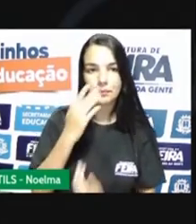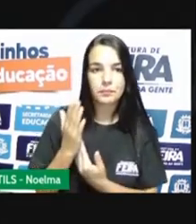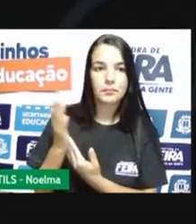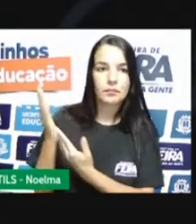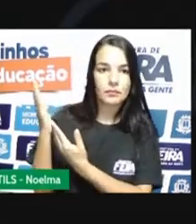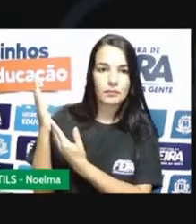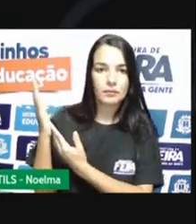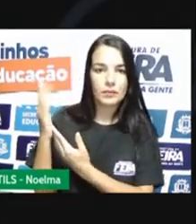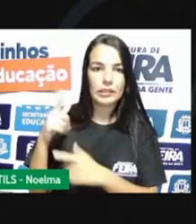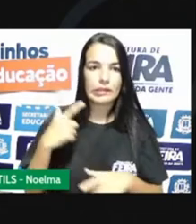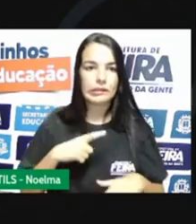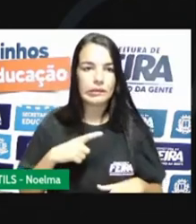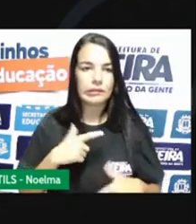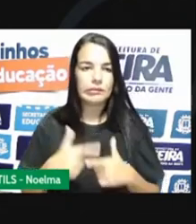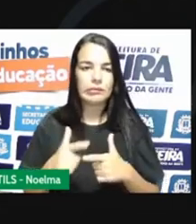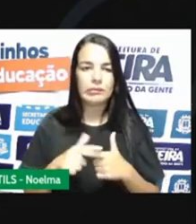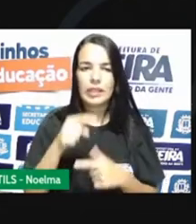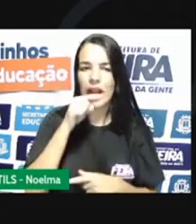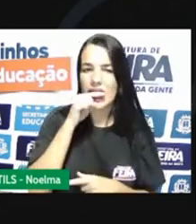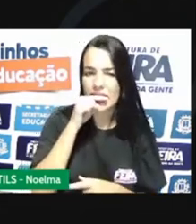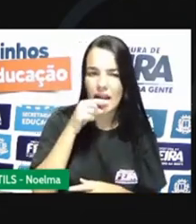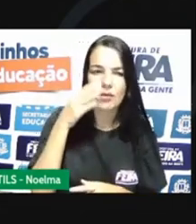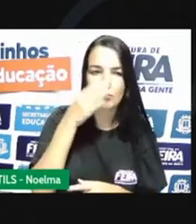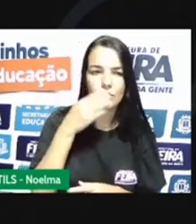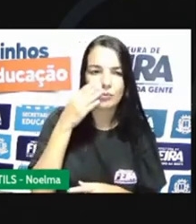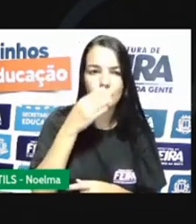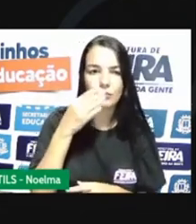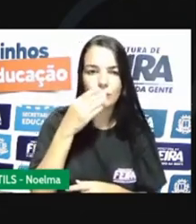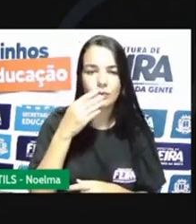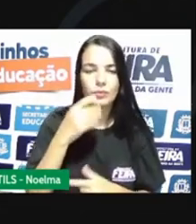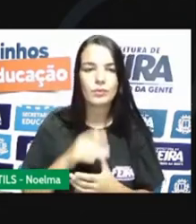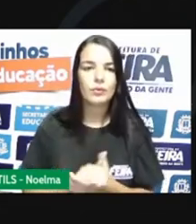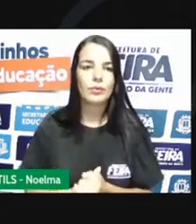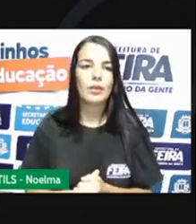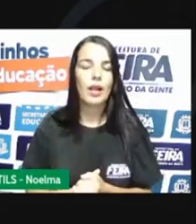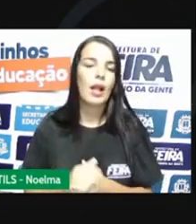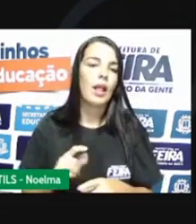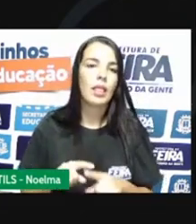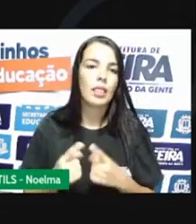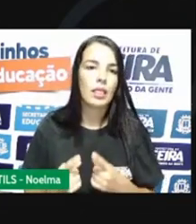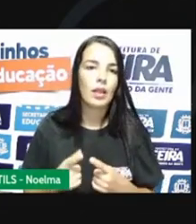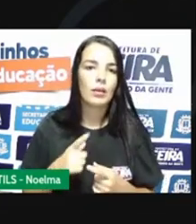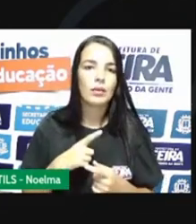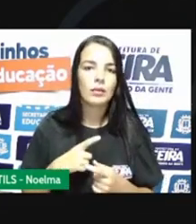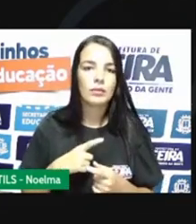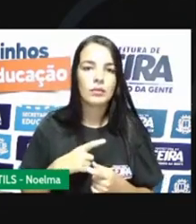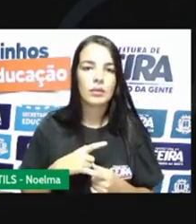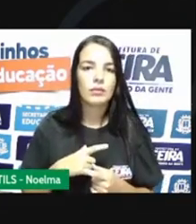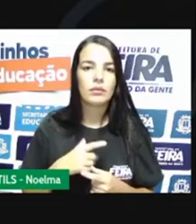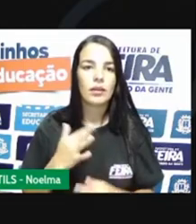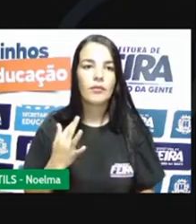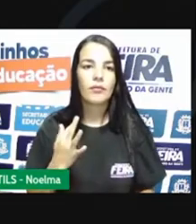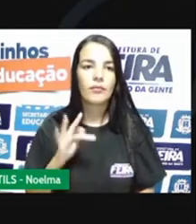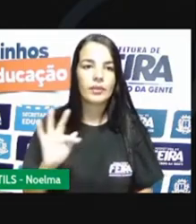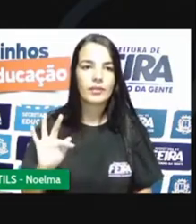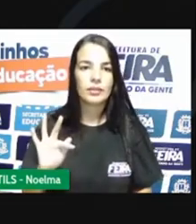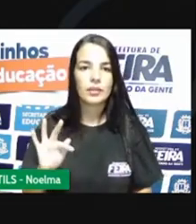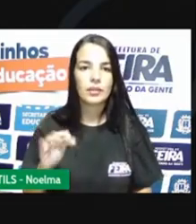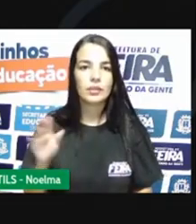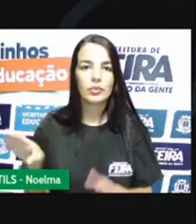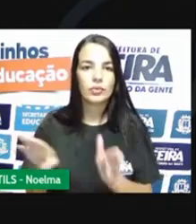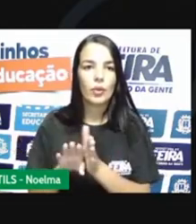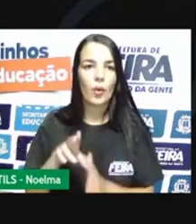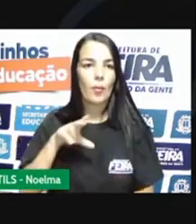devido à ocorrência de várias regiões estarem produzindo a cana, como as colônias holandesas e francesas. Então, os